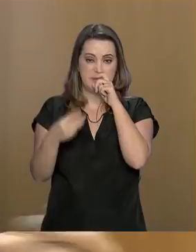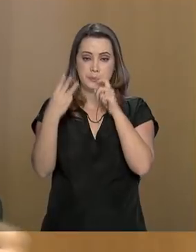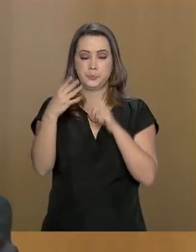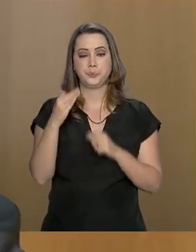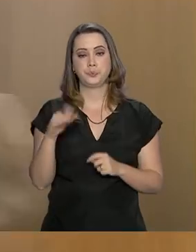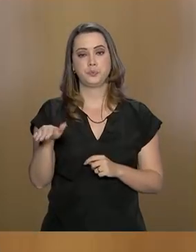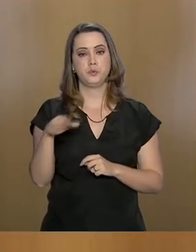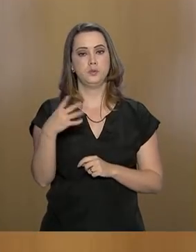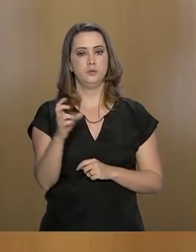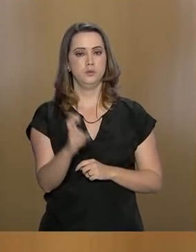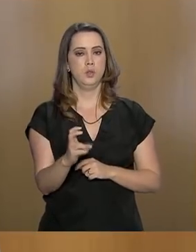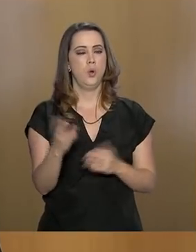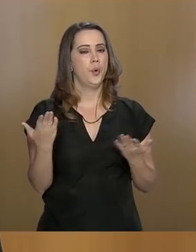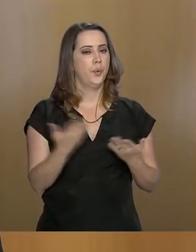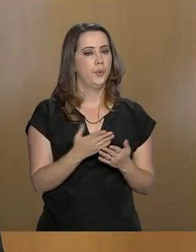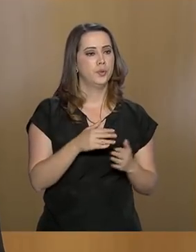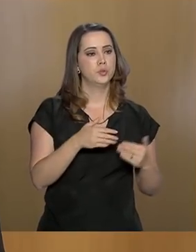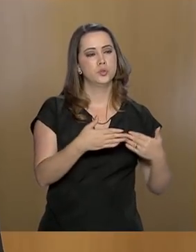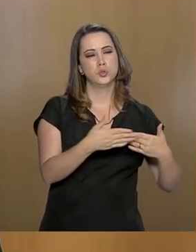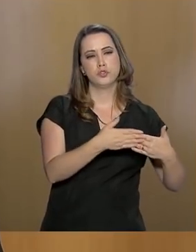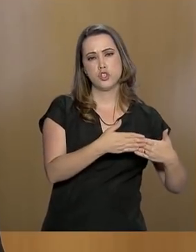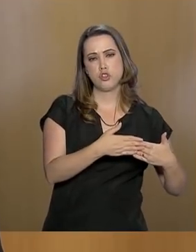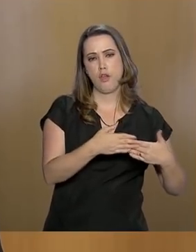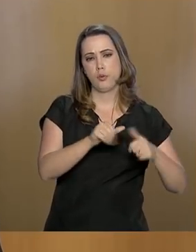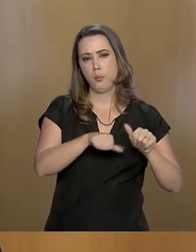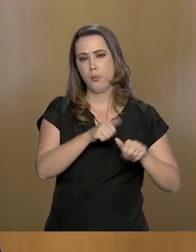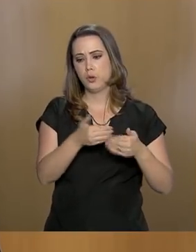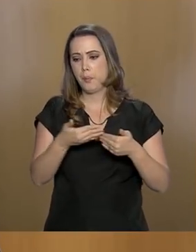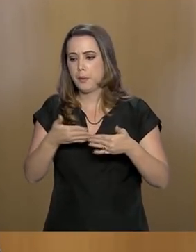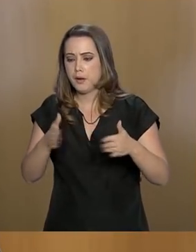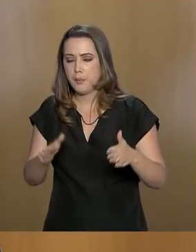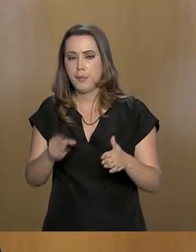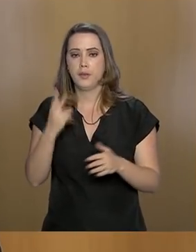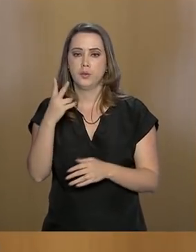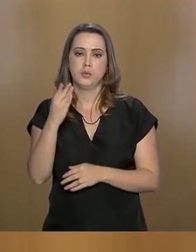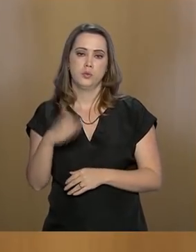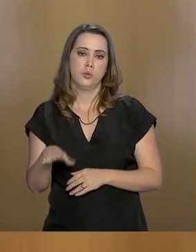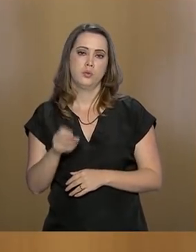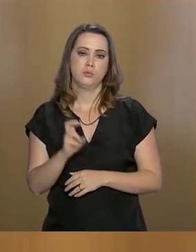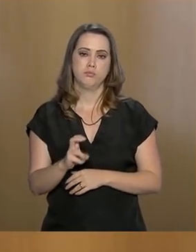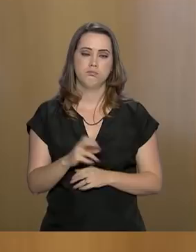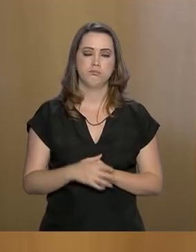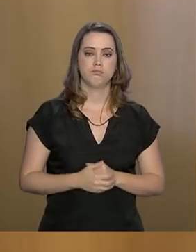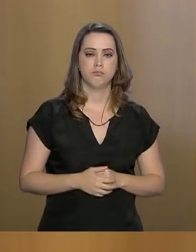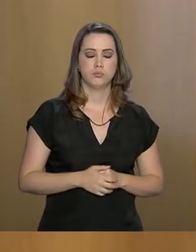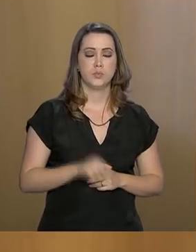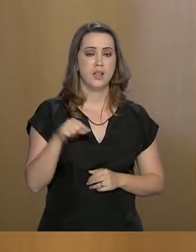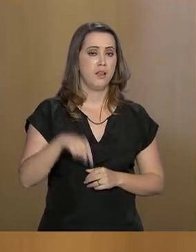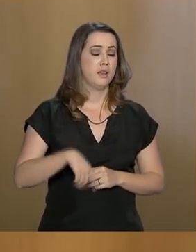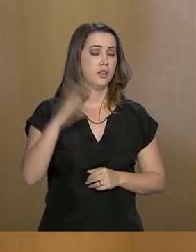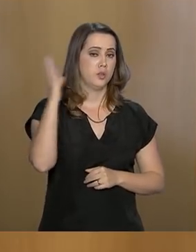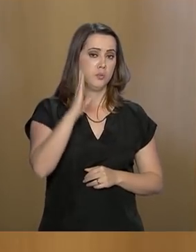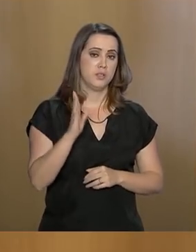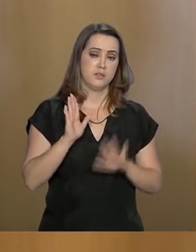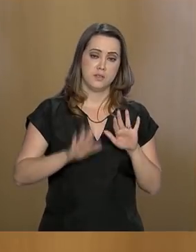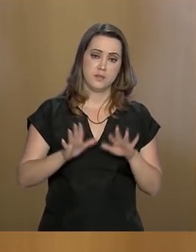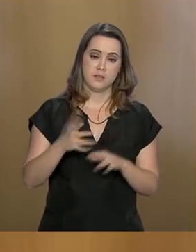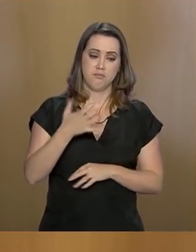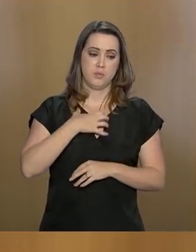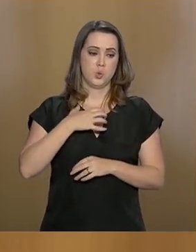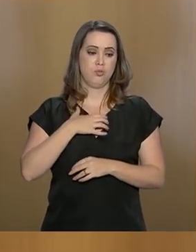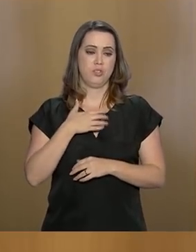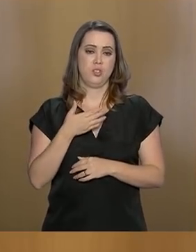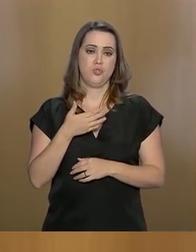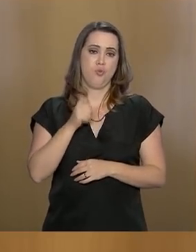quintos da pena. Hoje, esse período é de dois quintos da pena. Aqui no Brasil, as pessoas muitas vezes se sentem insatisfeitas,